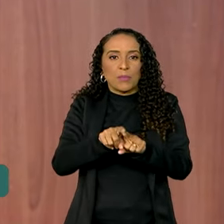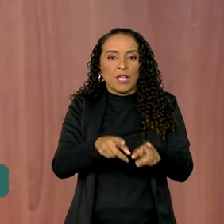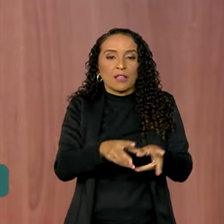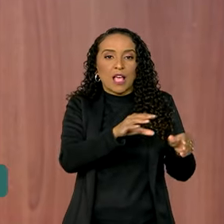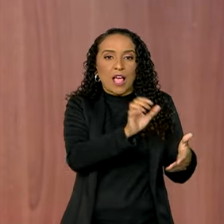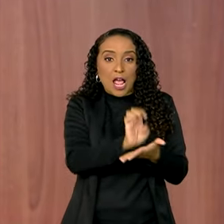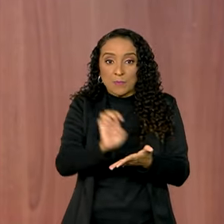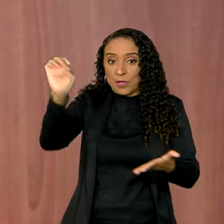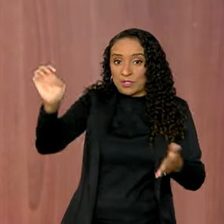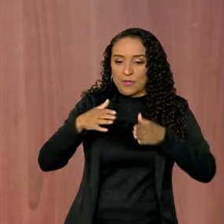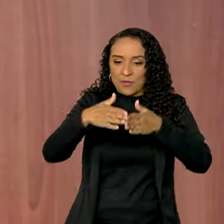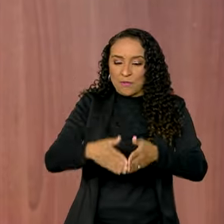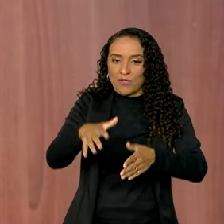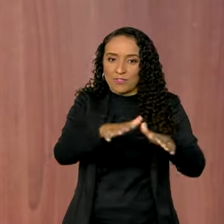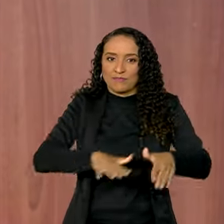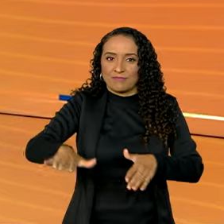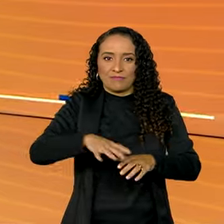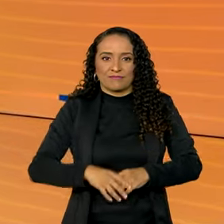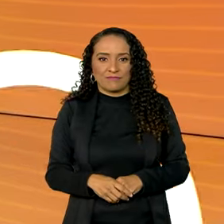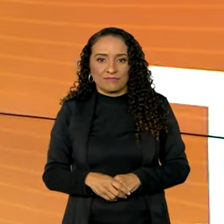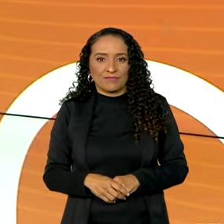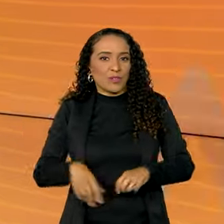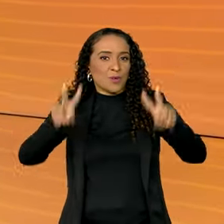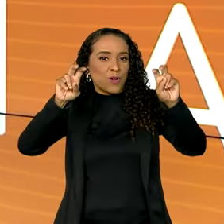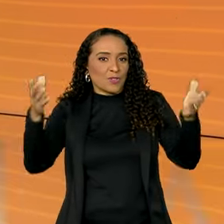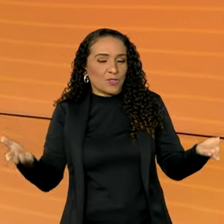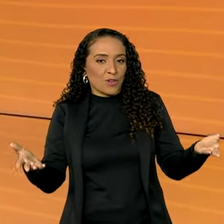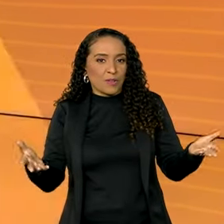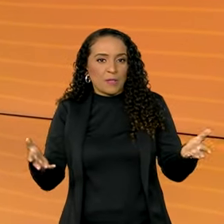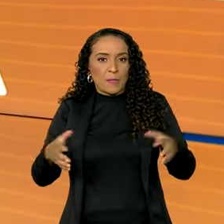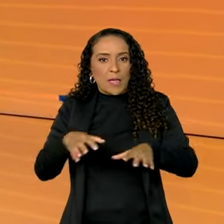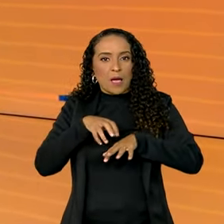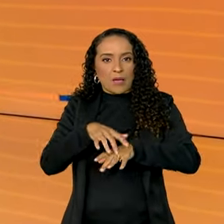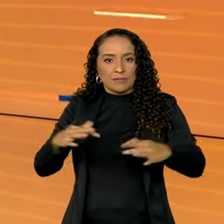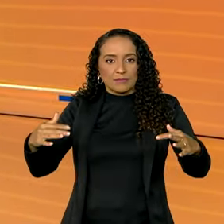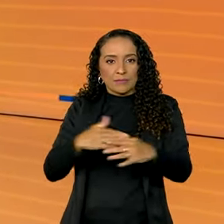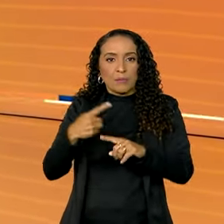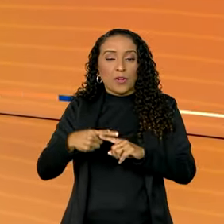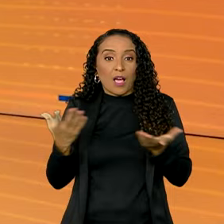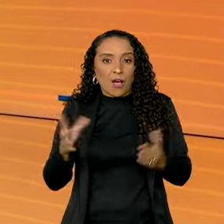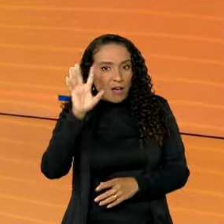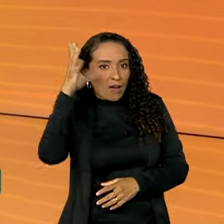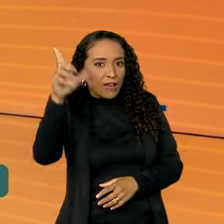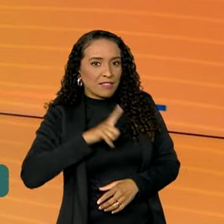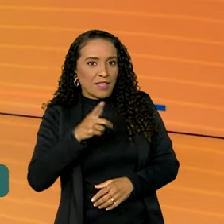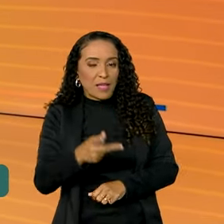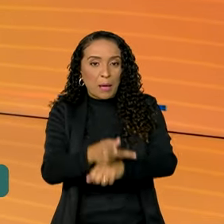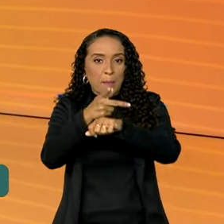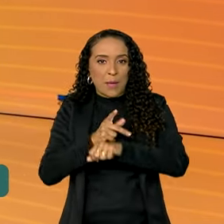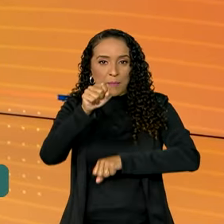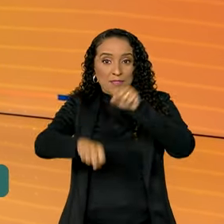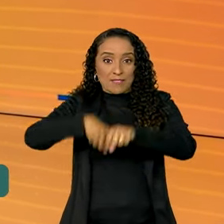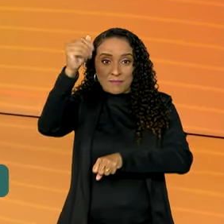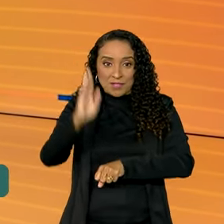exportação pelos portos da região. E o assunto ainda é mobilidade, porque saiu o resultado do prêmio Bicicleta